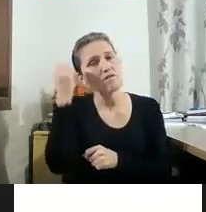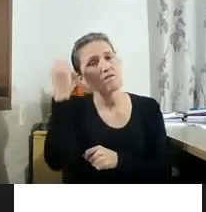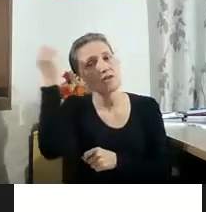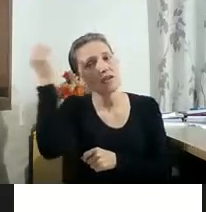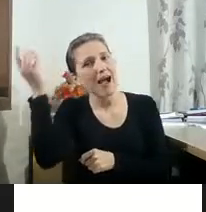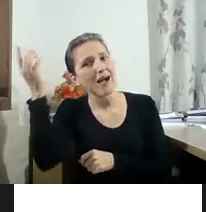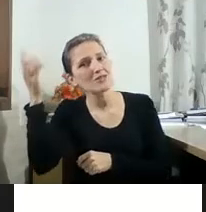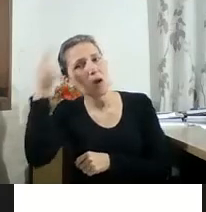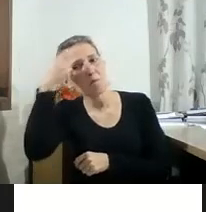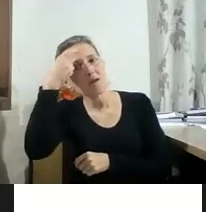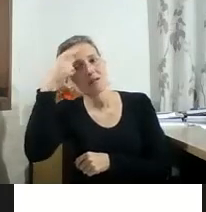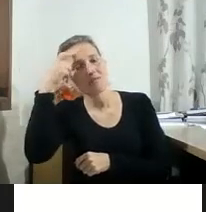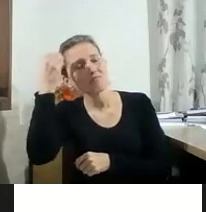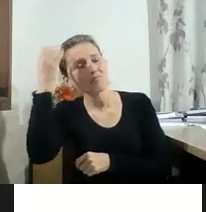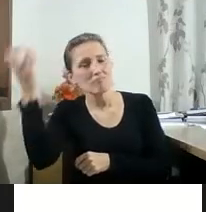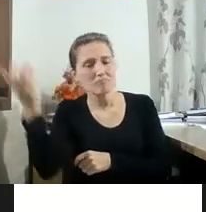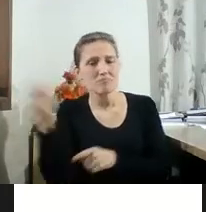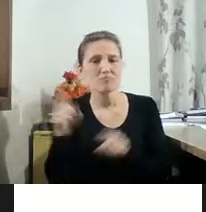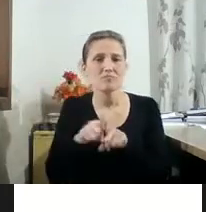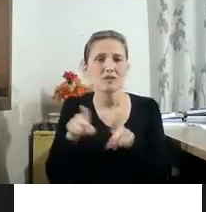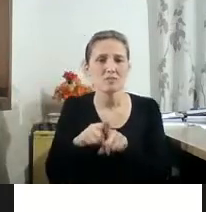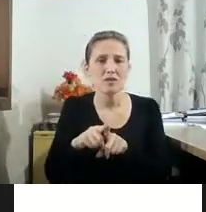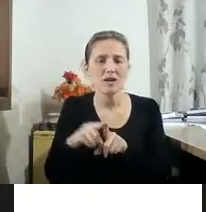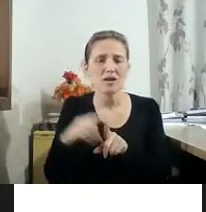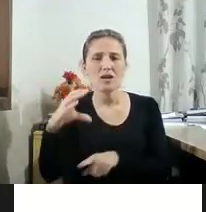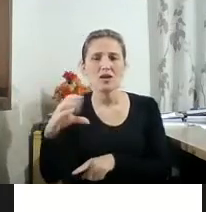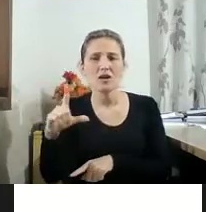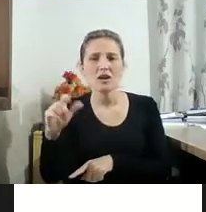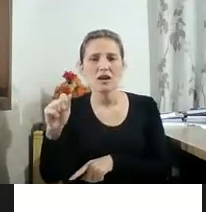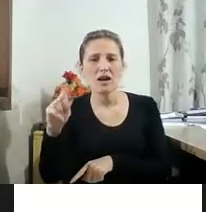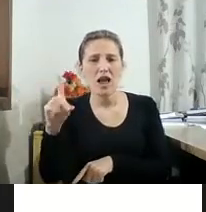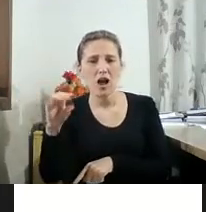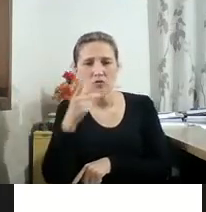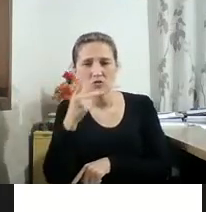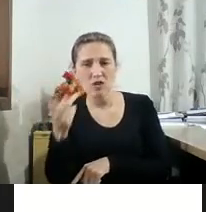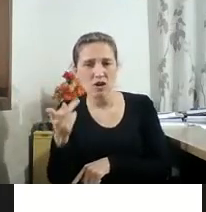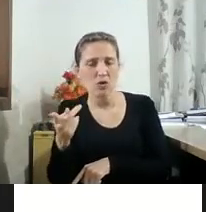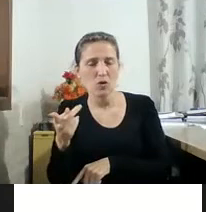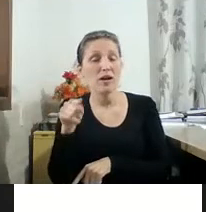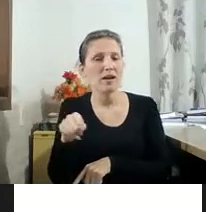outra coisa que o Cláudio Feijó também disse é que Boris é surreal.